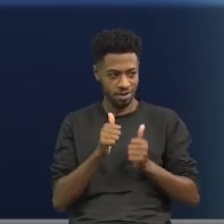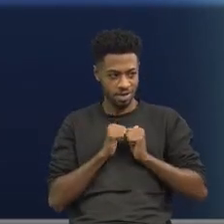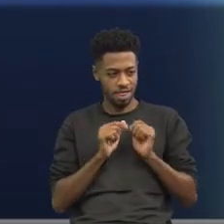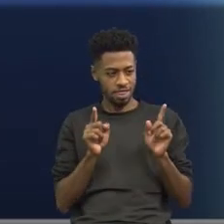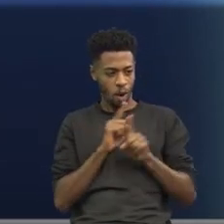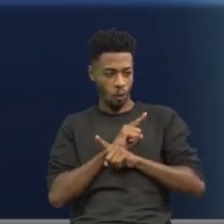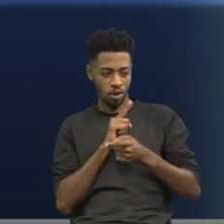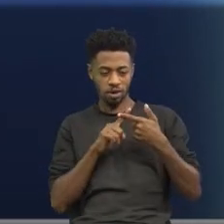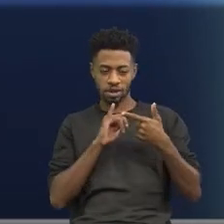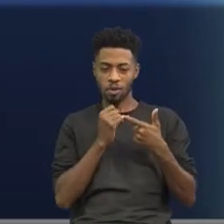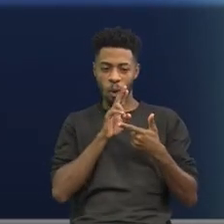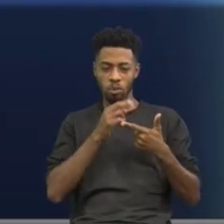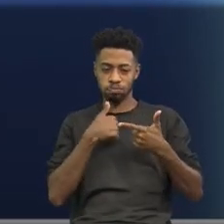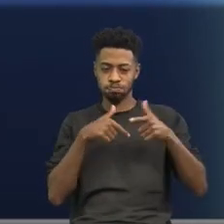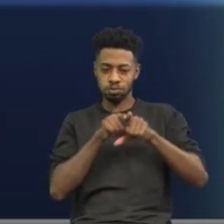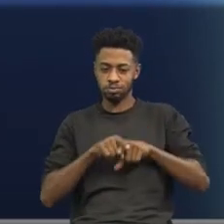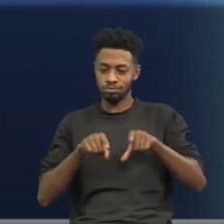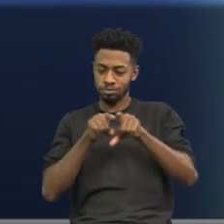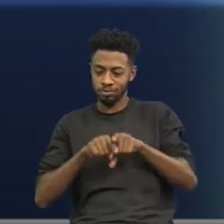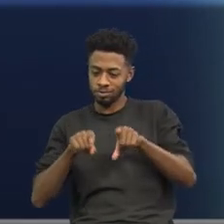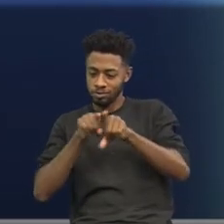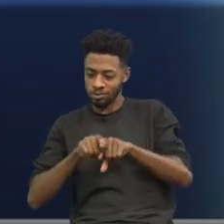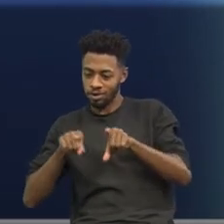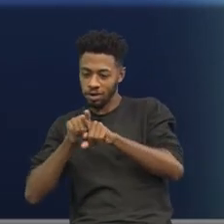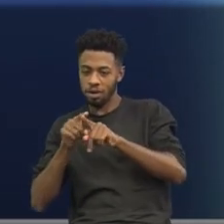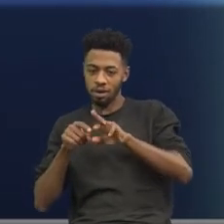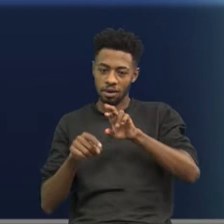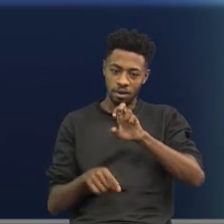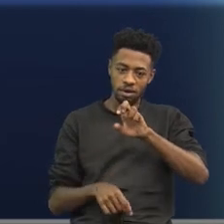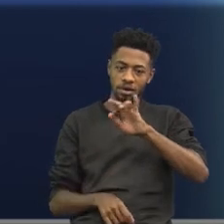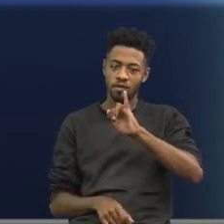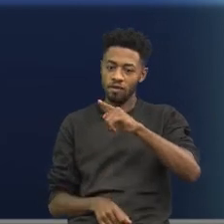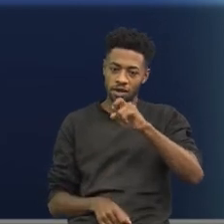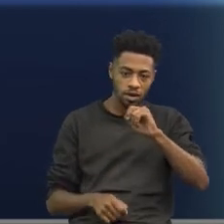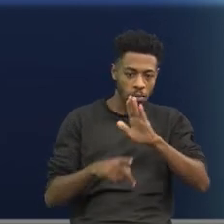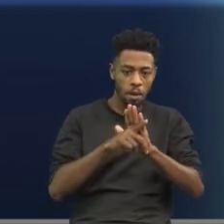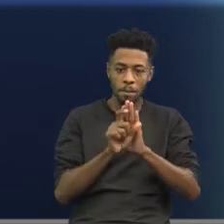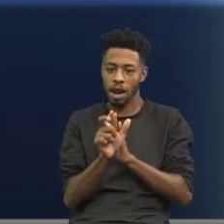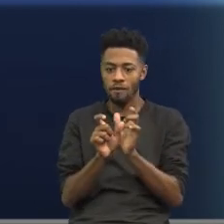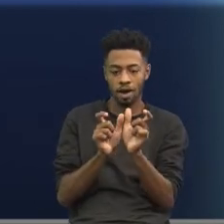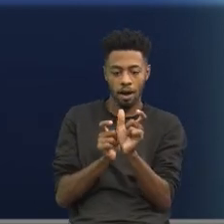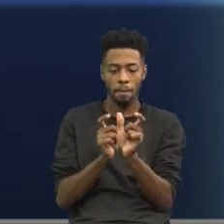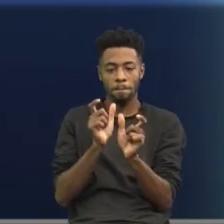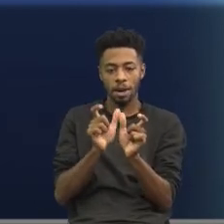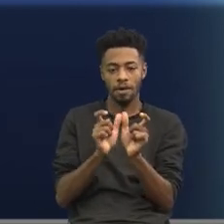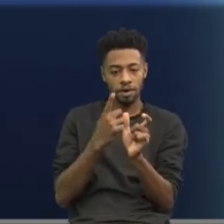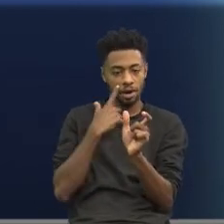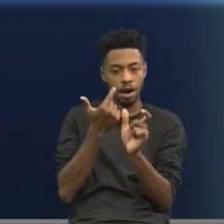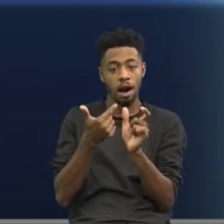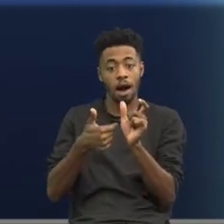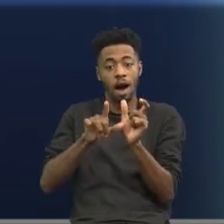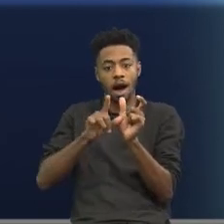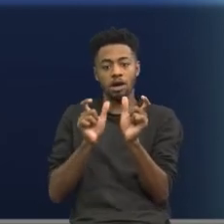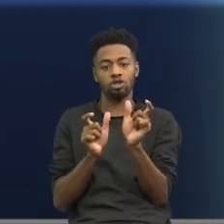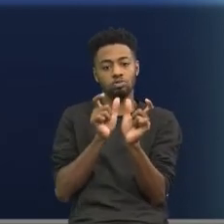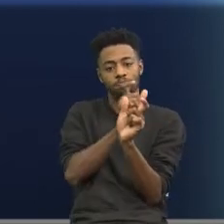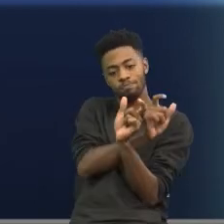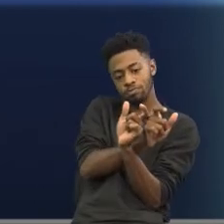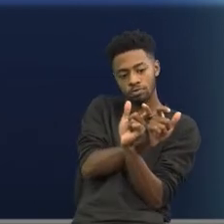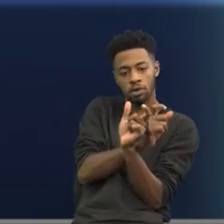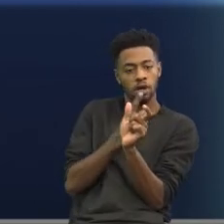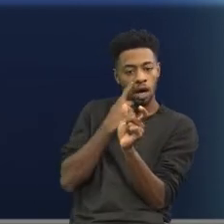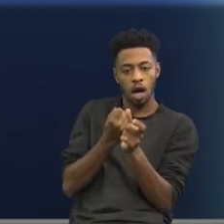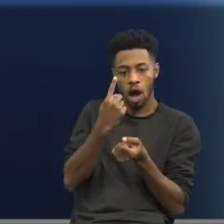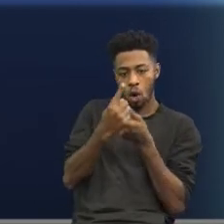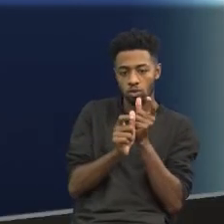ideia de repetição, respectivamente, prefixos das palavras. Então, preciso aqui, em alguns